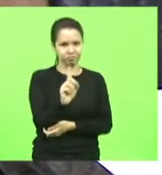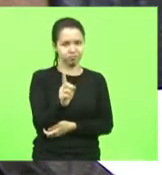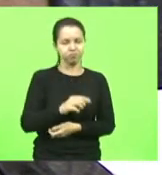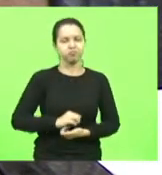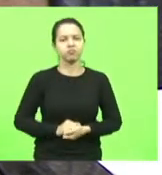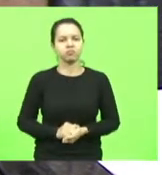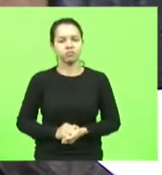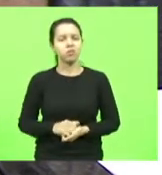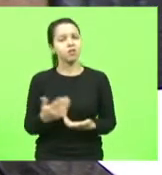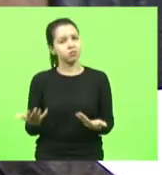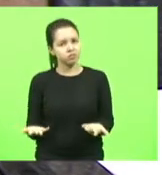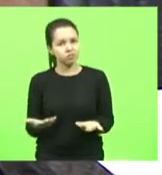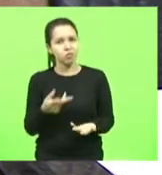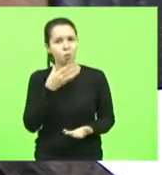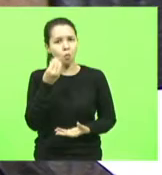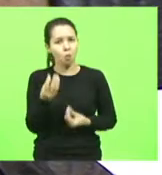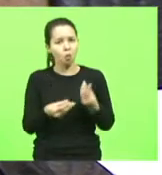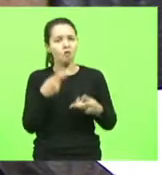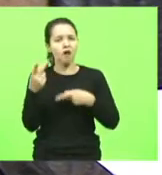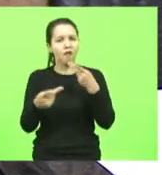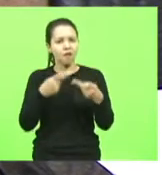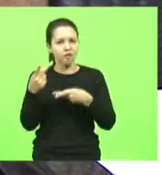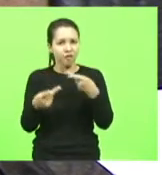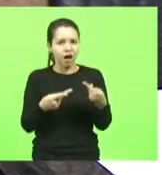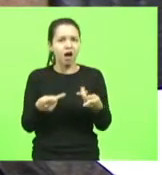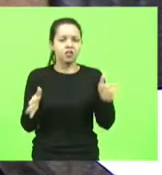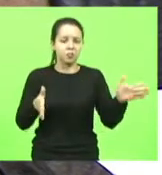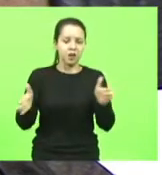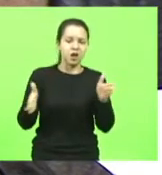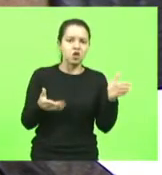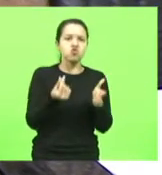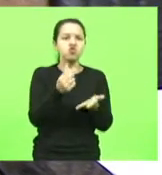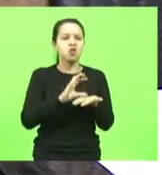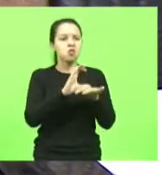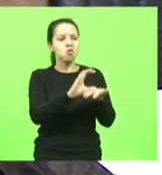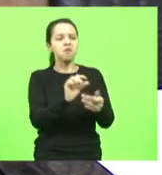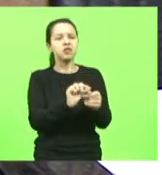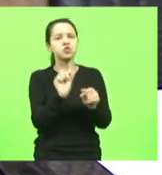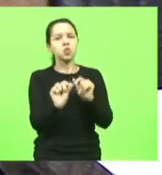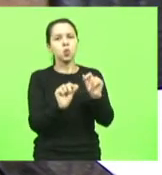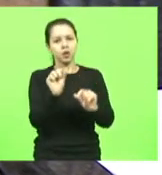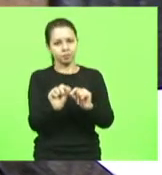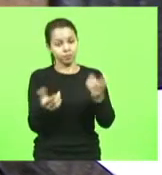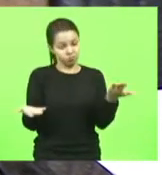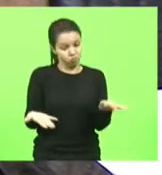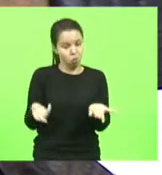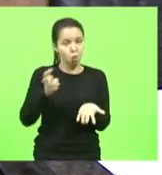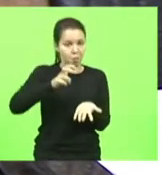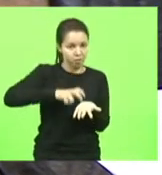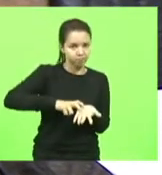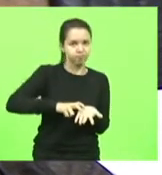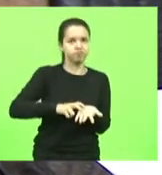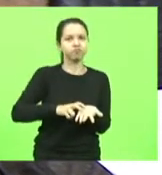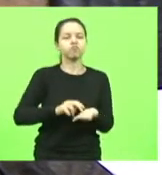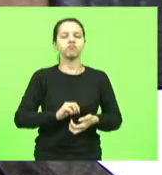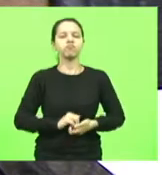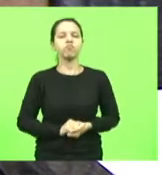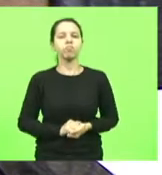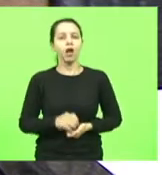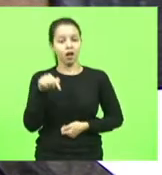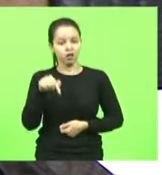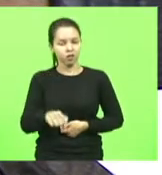muito se conjecturou nesse período sobre o que foi feito com esse dinheiro. Pois bem, hoje de manhã tivemos aqui uma